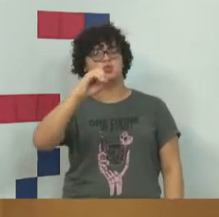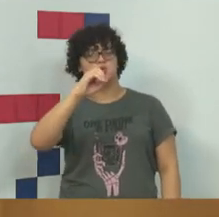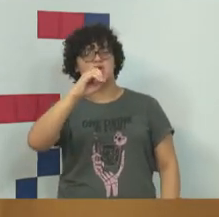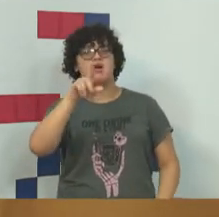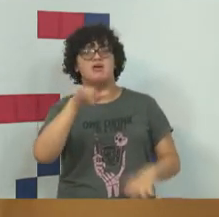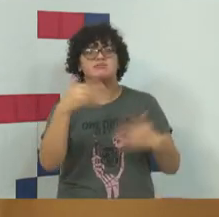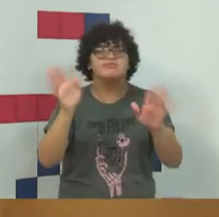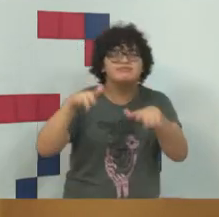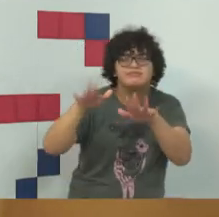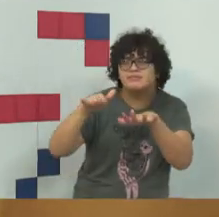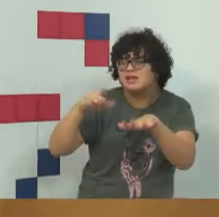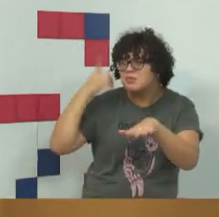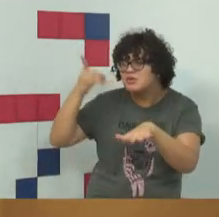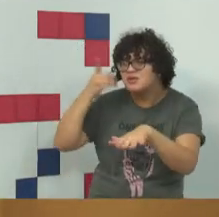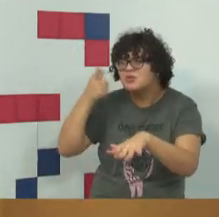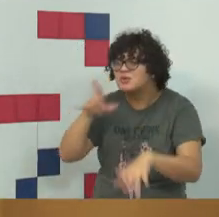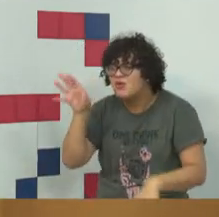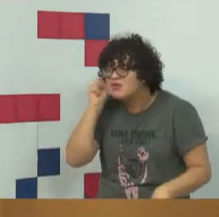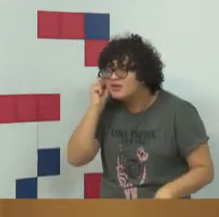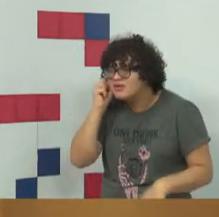Deputado, nos ouve.